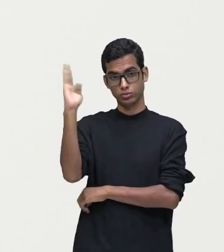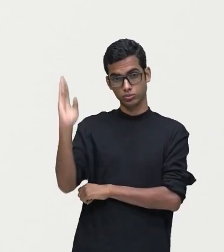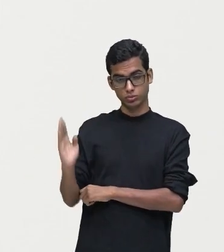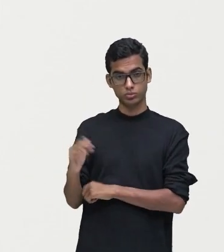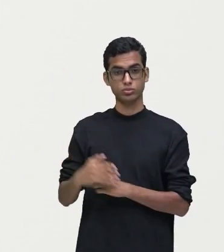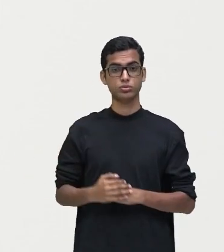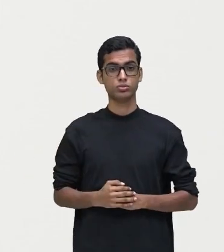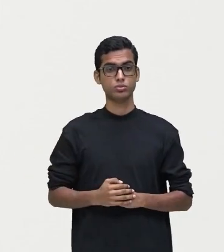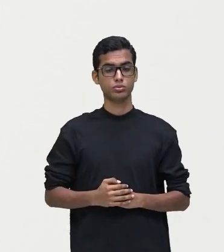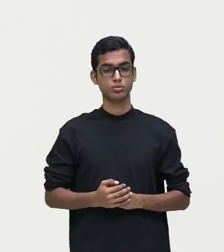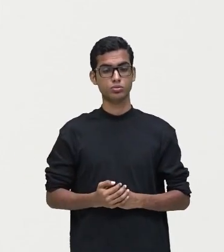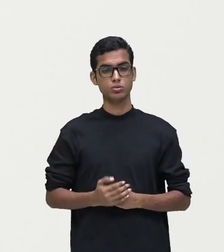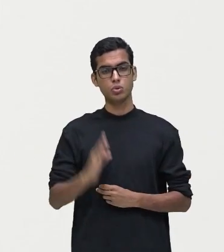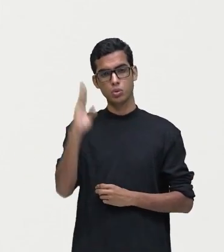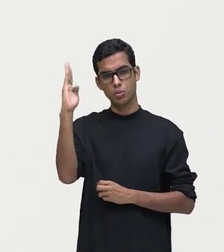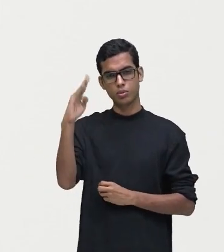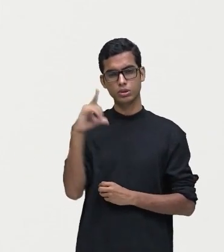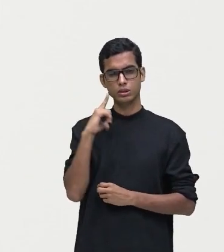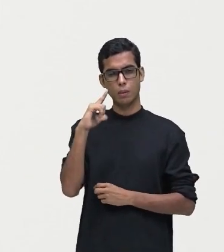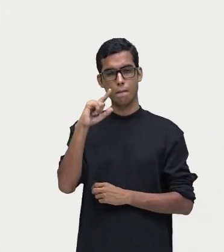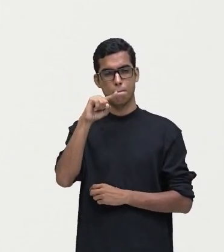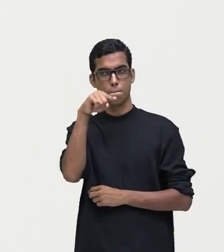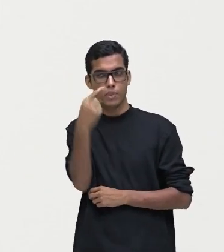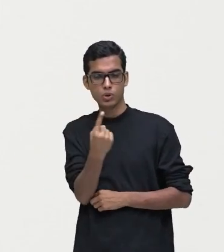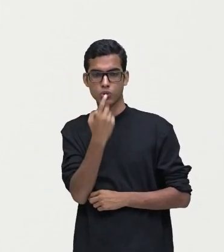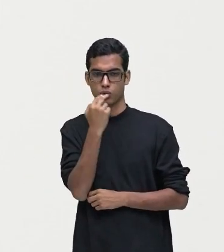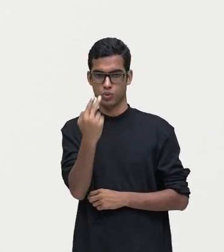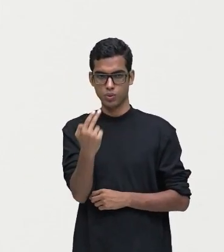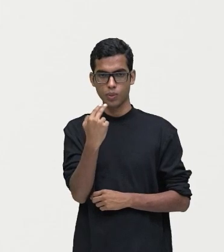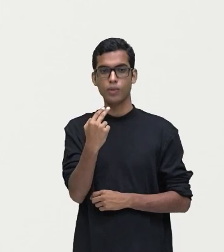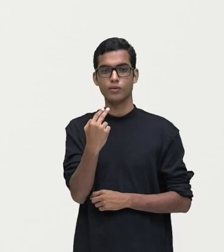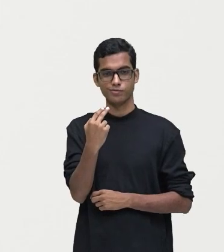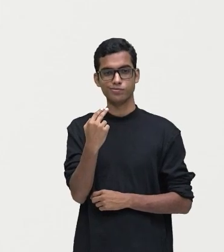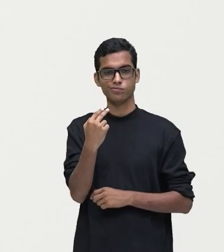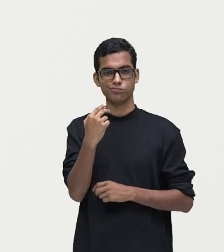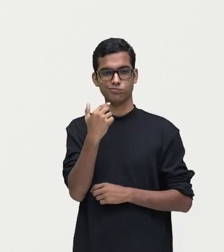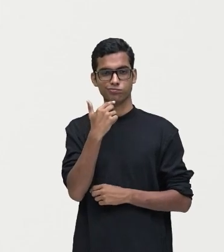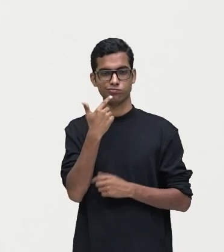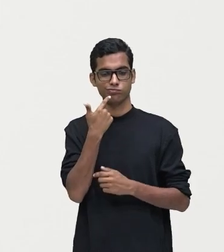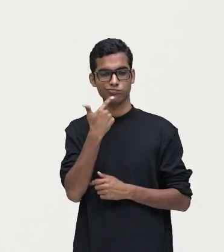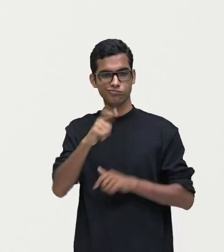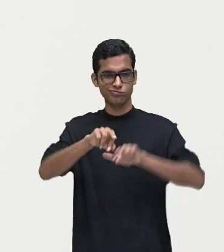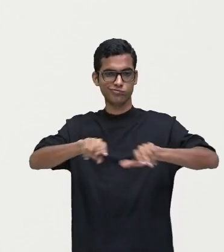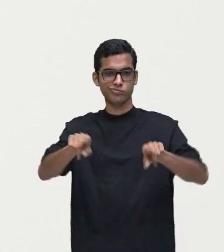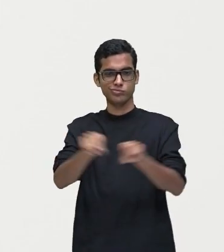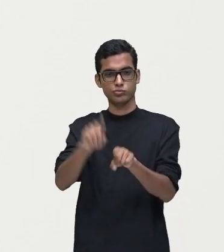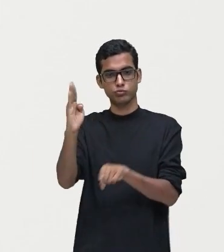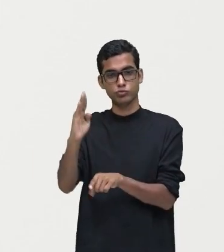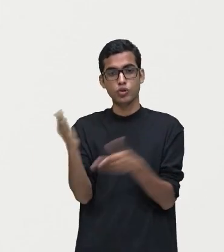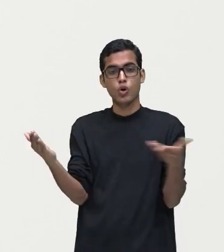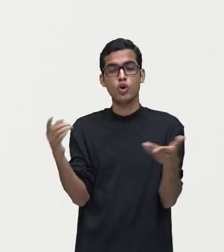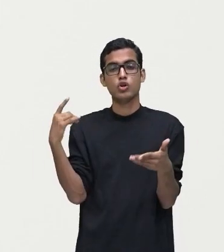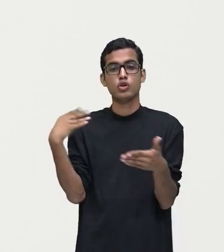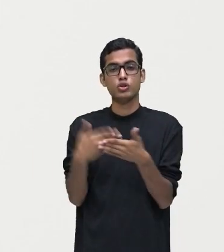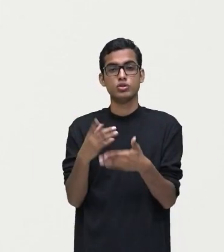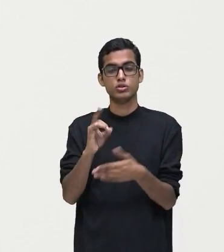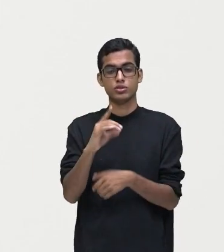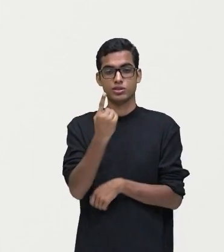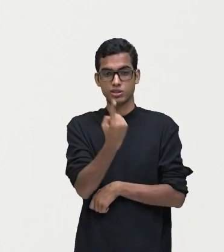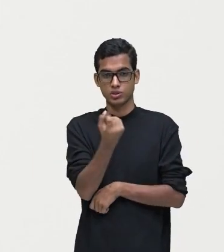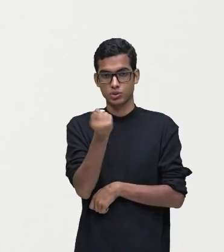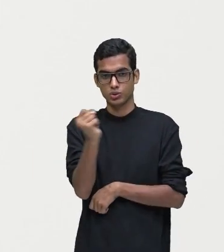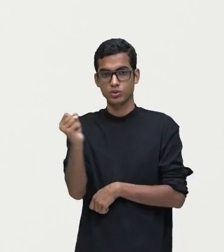eram falados mais de mil idiomas no Brasil. Hoje, apenas 180 deles